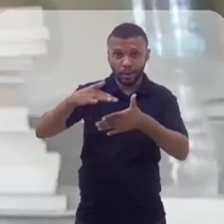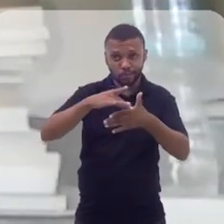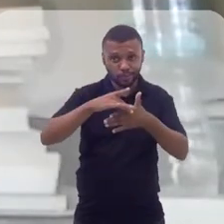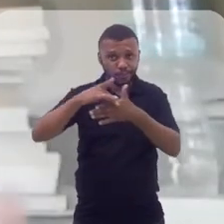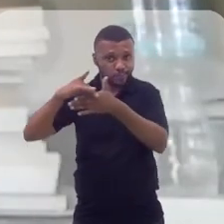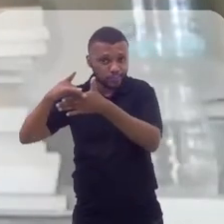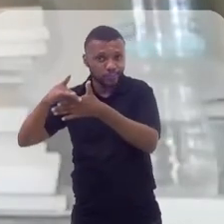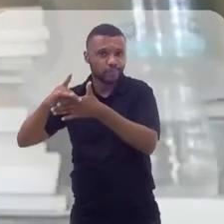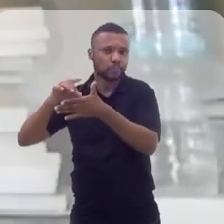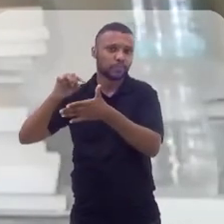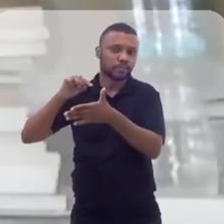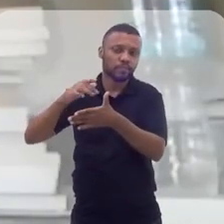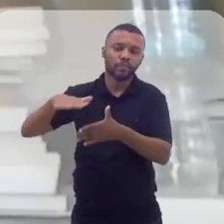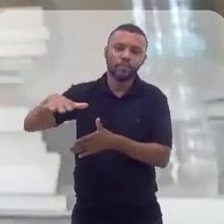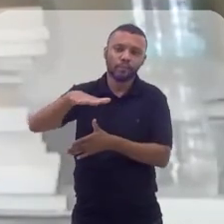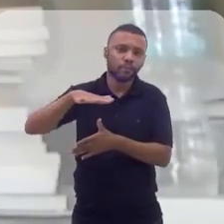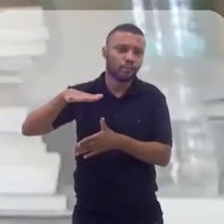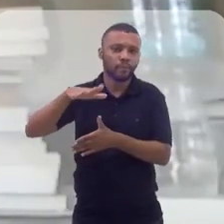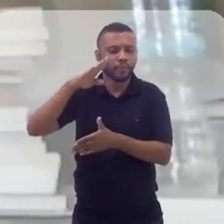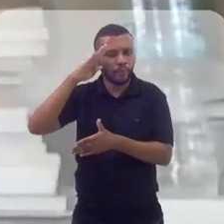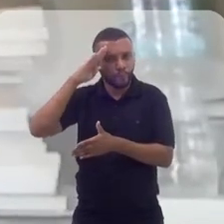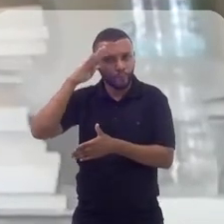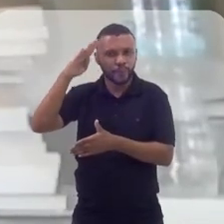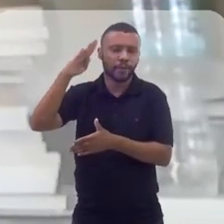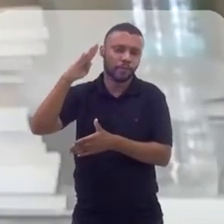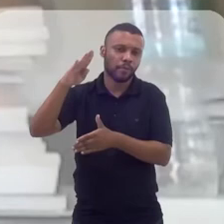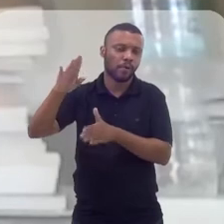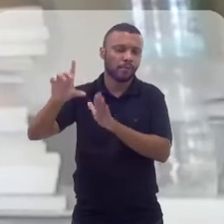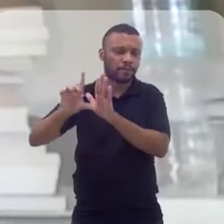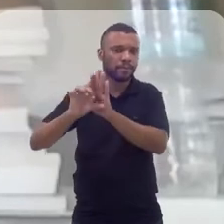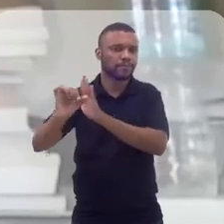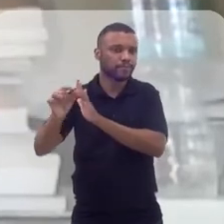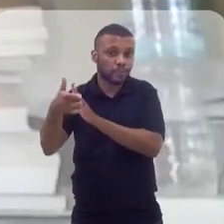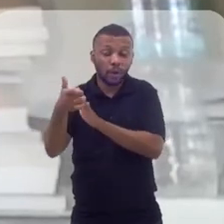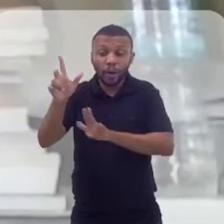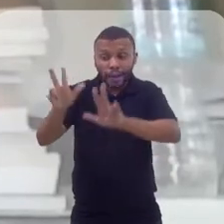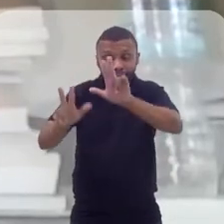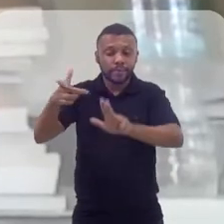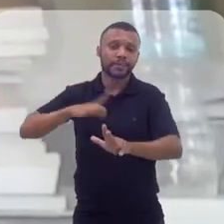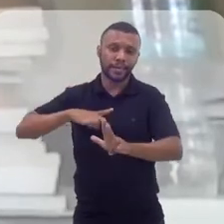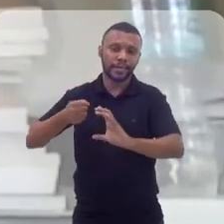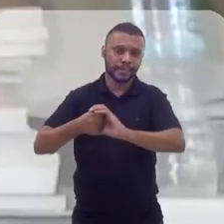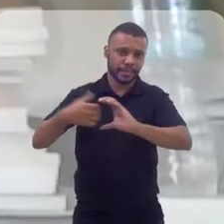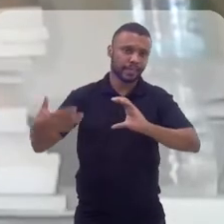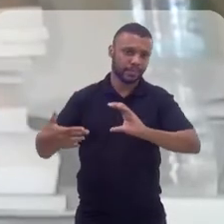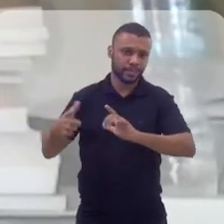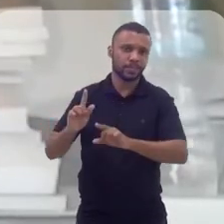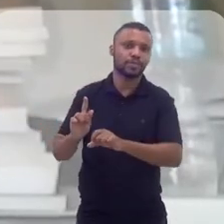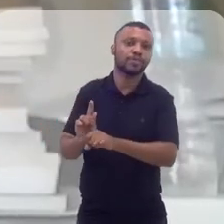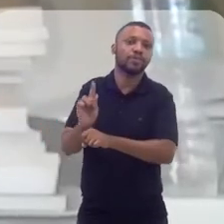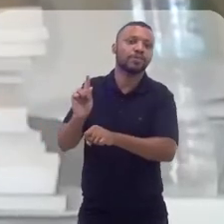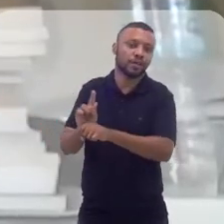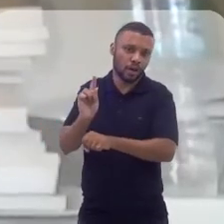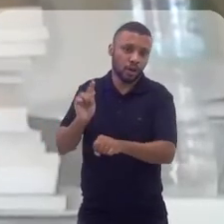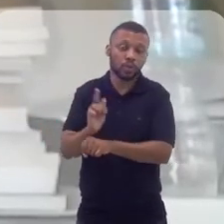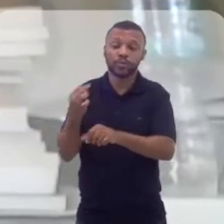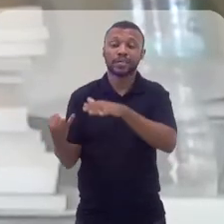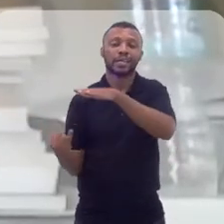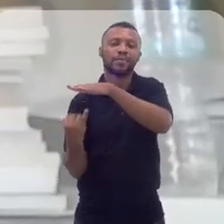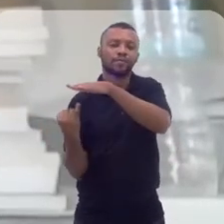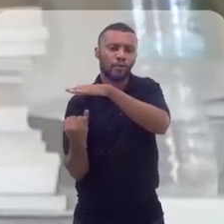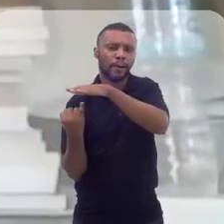tribal, que hoje é o auge da inovação, o carnaval já aplica. Mas faz parte a